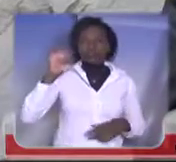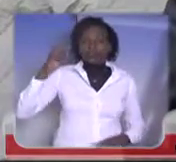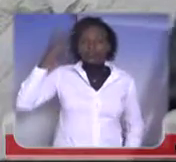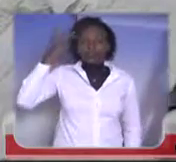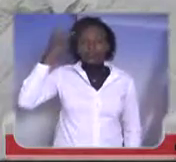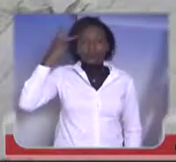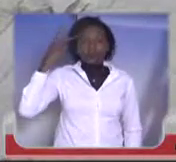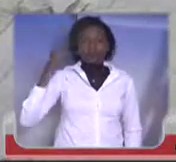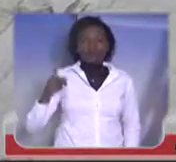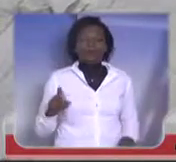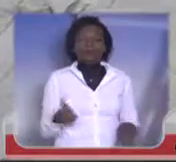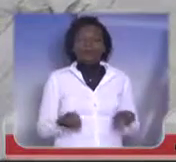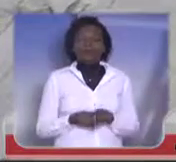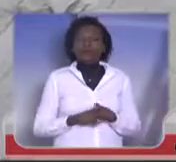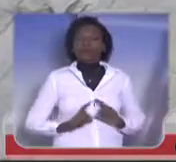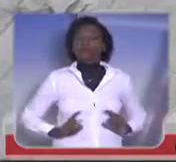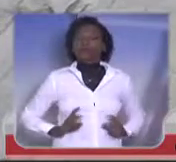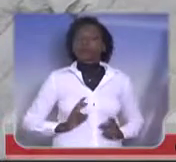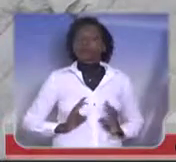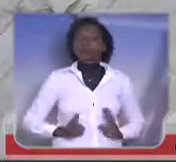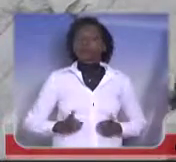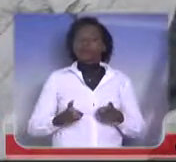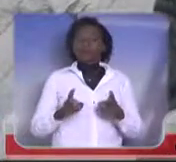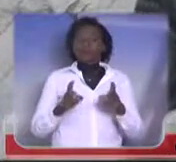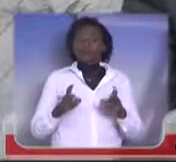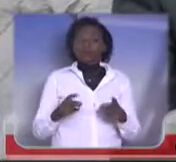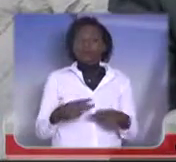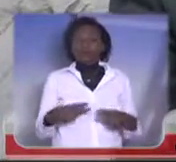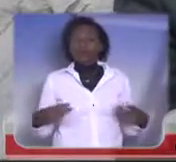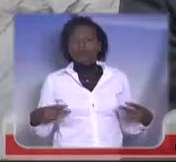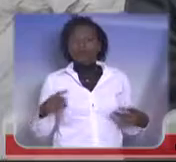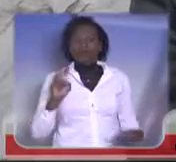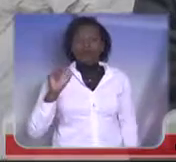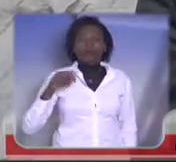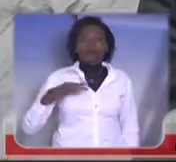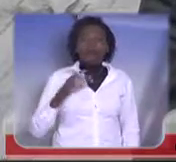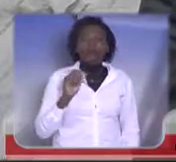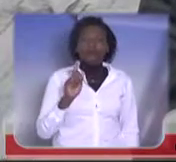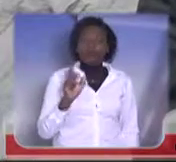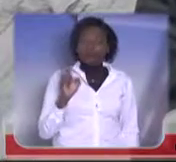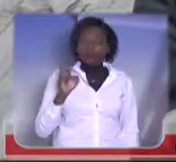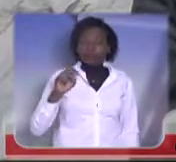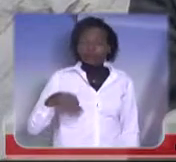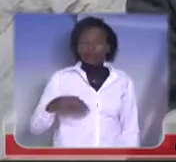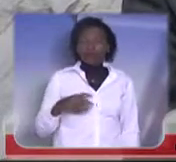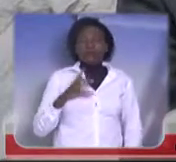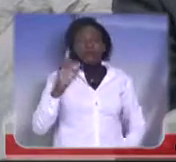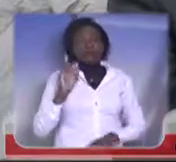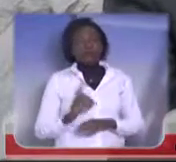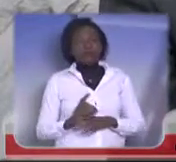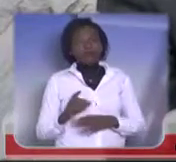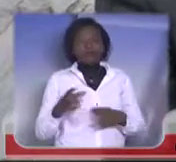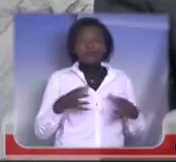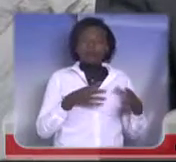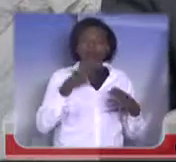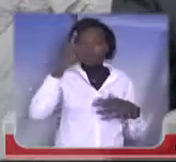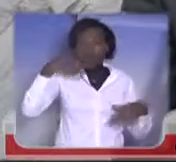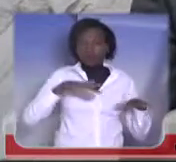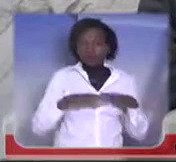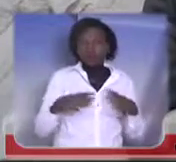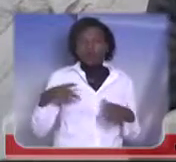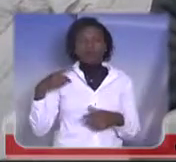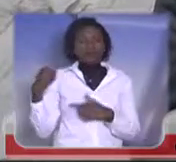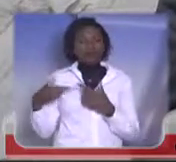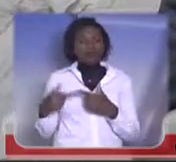Paulo, mas seriam preservados, sim, as vantagens e direitos dos funcionários. Só que eu quero dizer uma coisa aqui